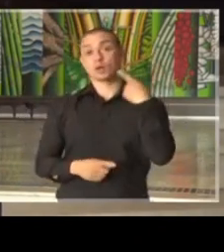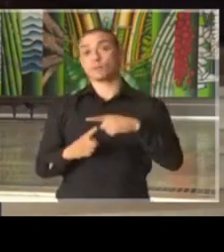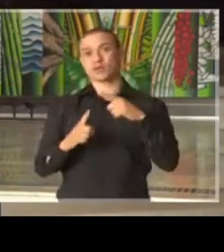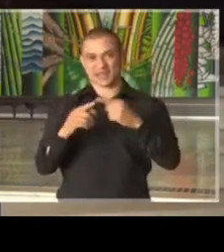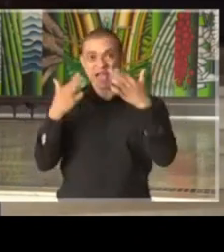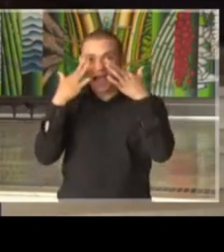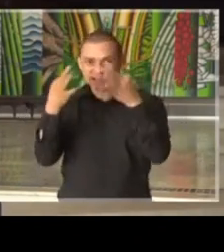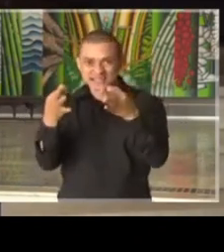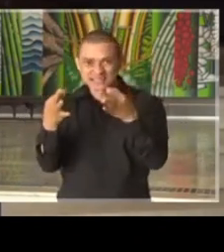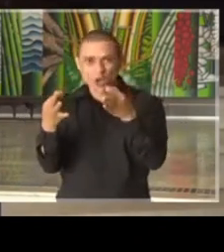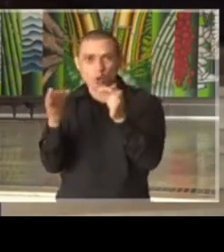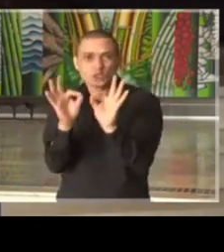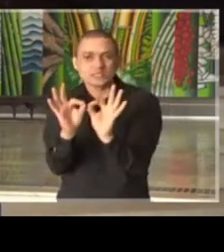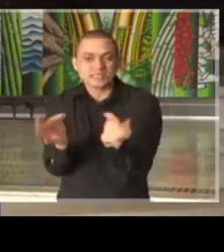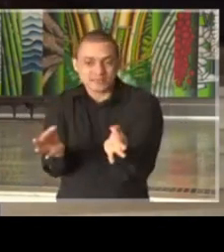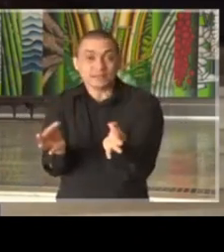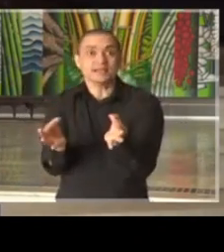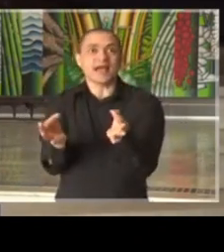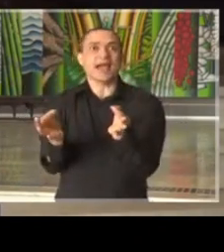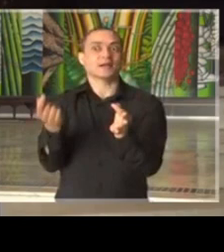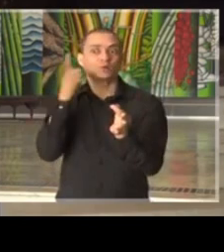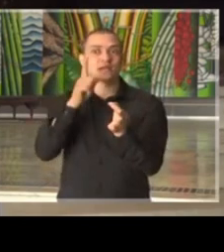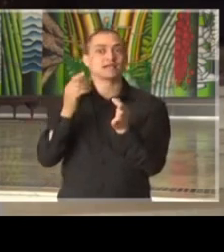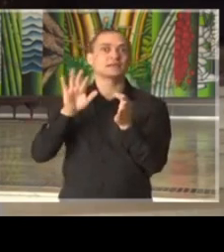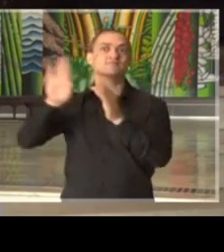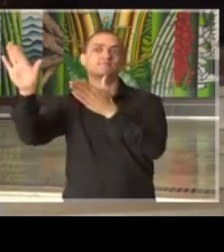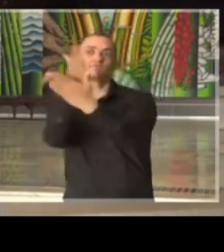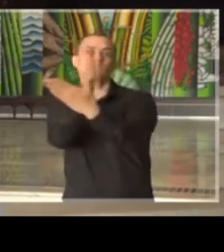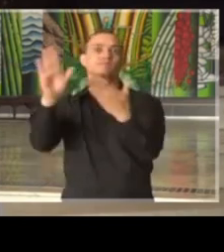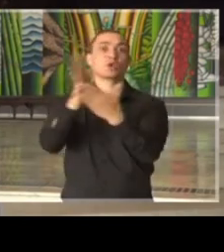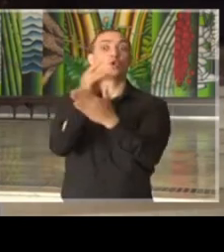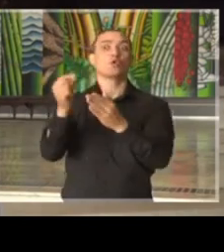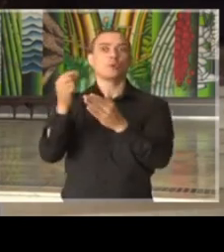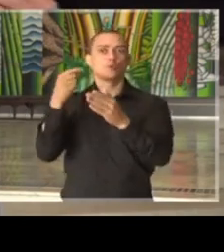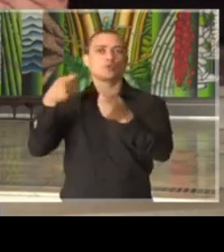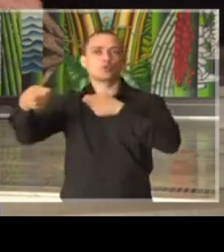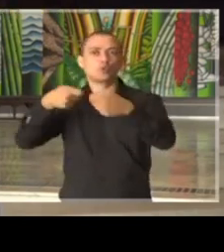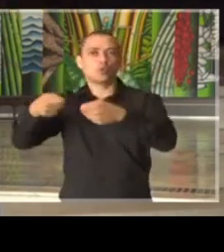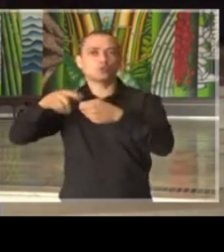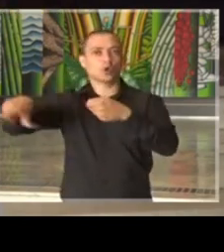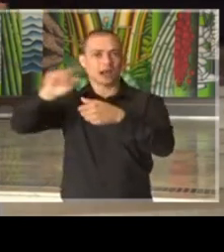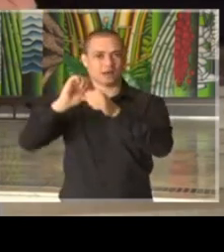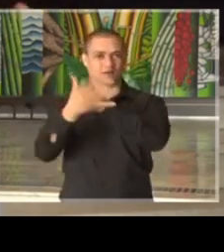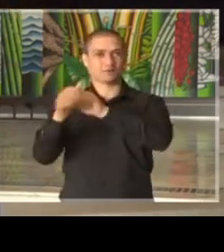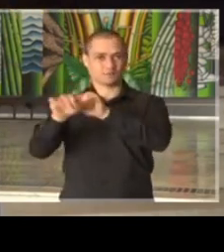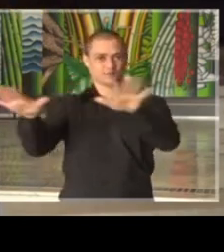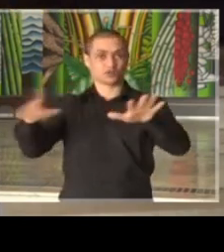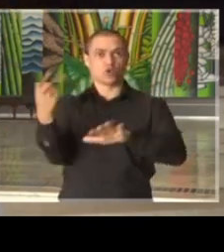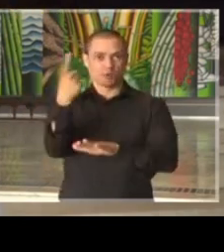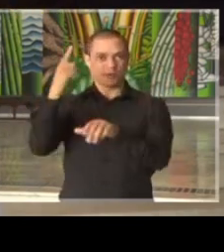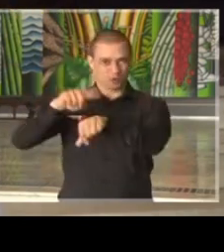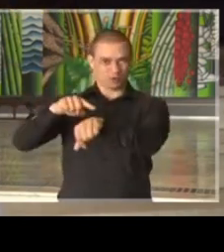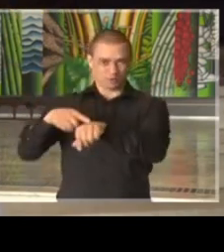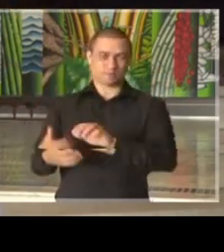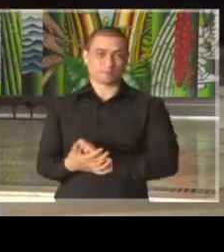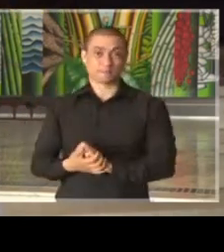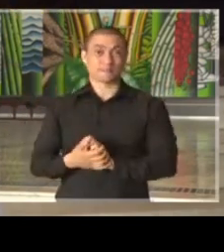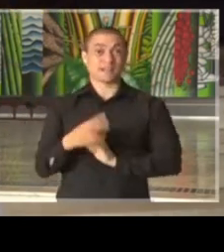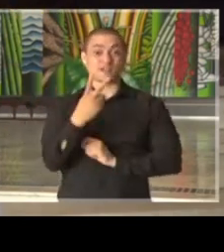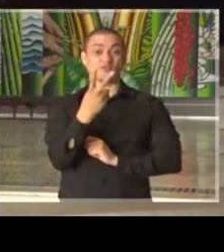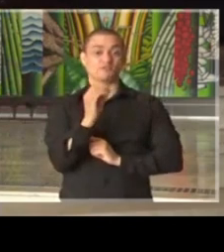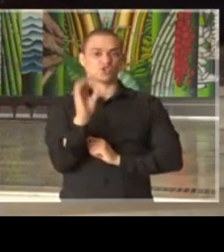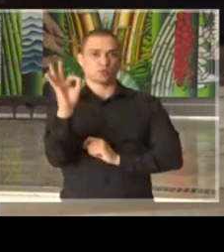primária é que vai confrontar, a infantaria é que vai confrontar com esse primeiro embate. 20